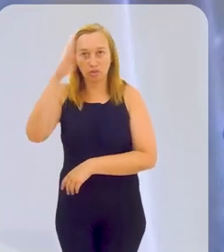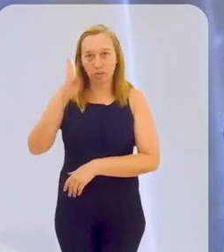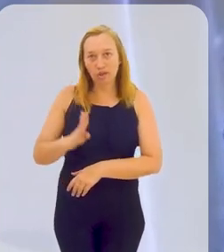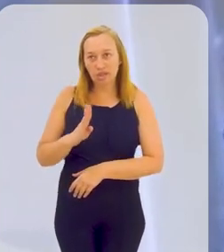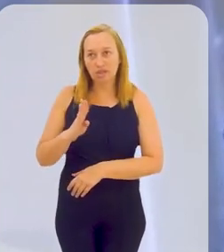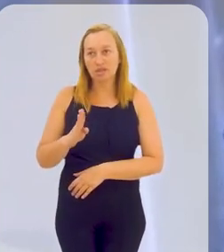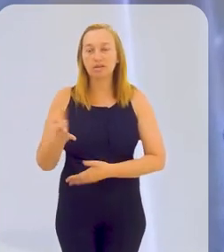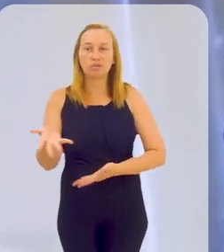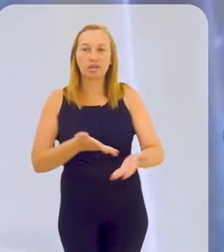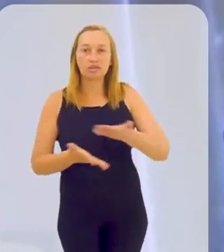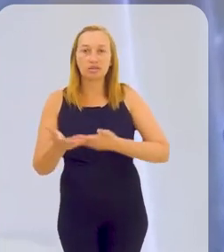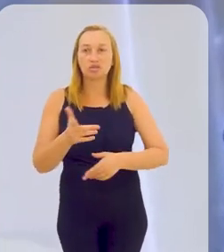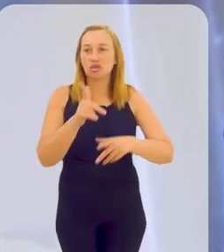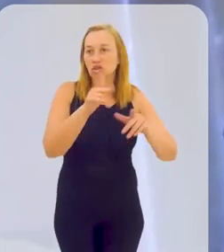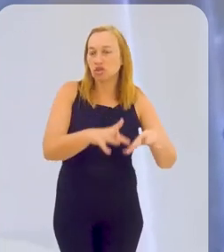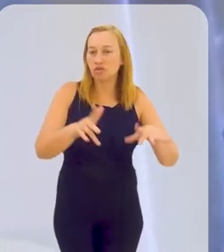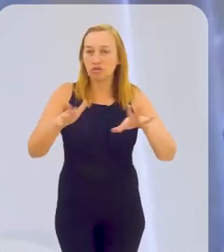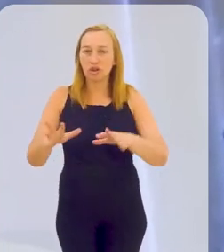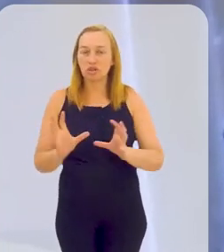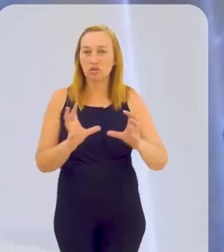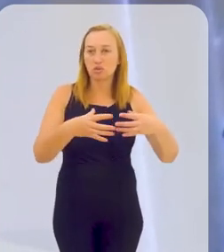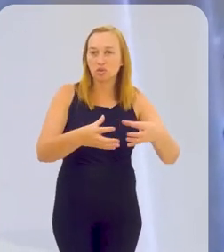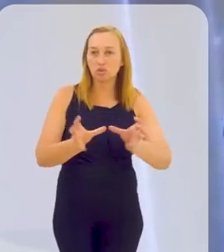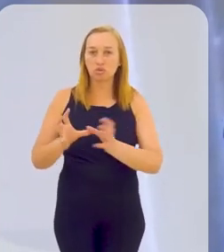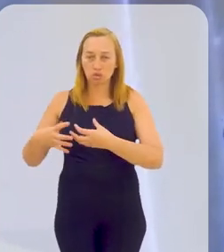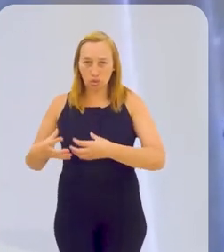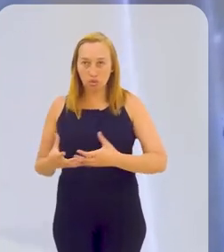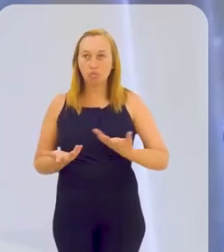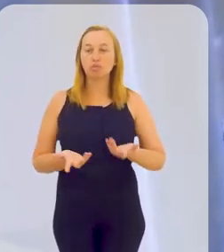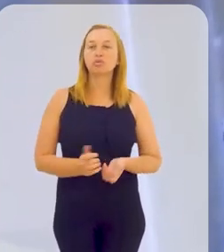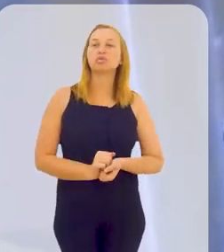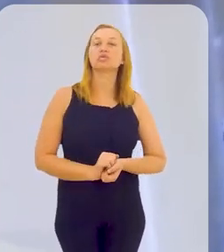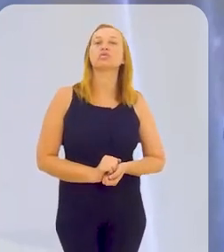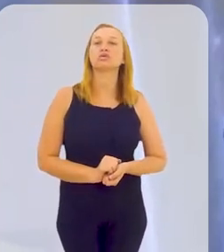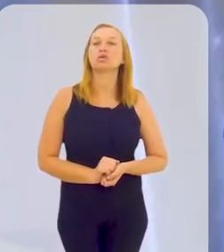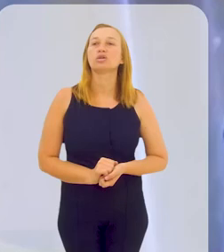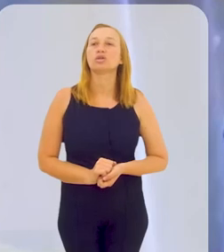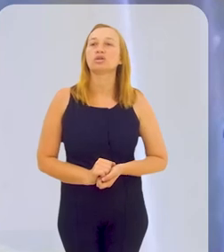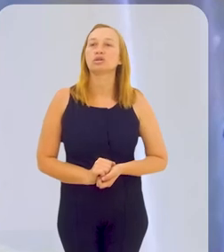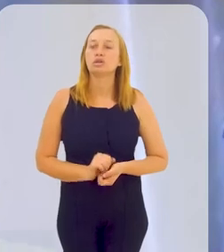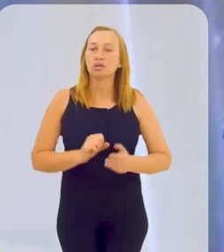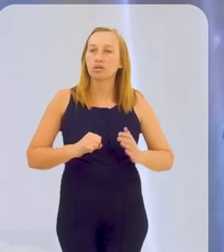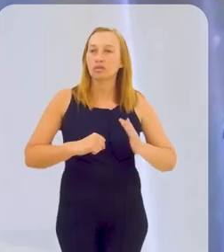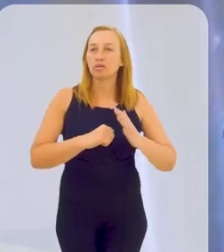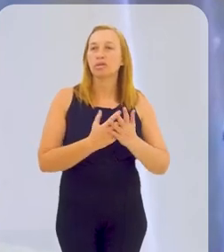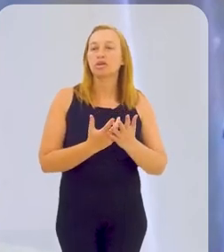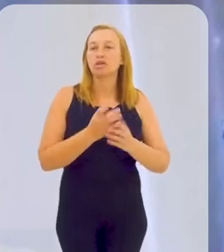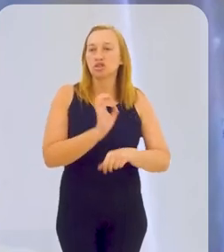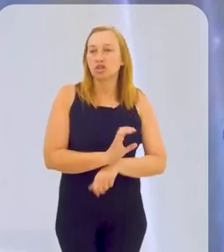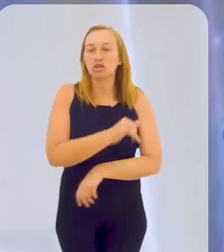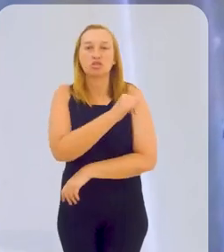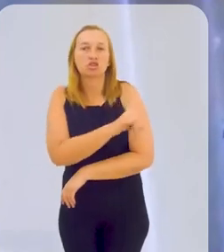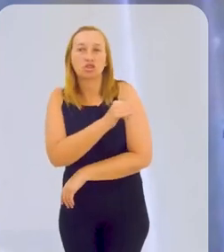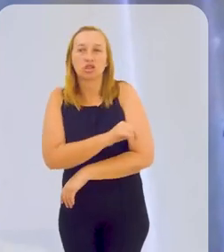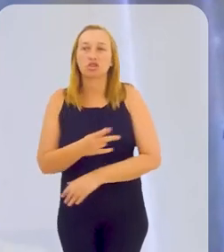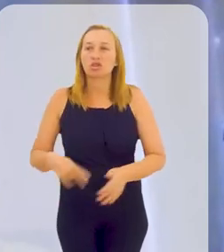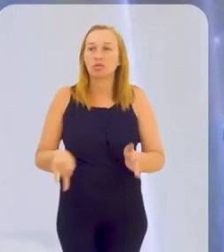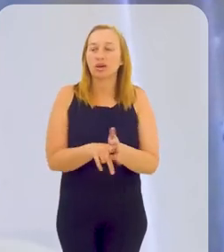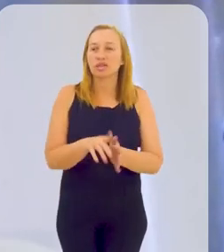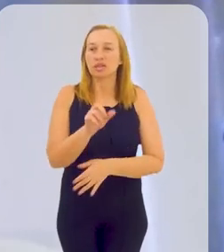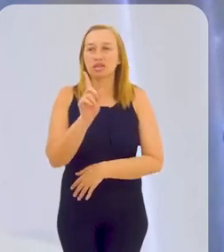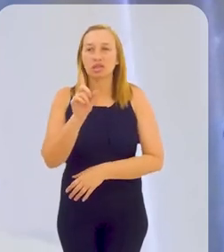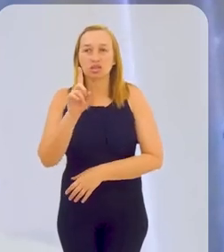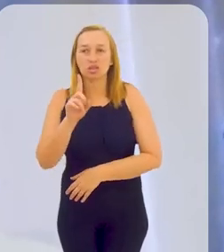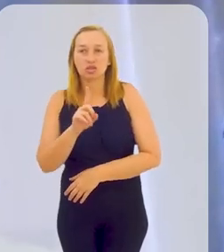participação em diversos órgãos colegiados, dando destaque aqui no Rio de Janeiro, como, por exemplo, a gente faz parte da